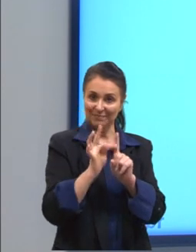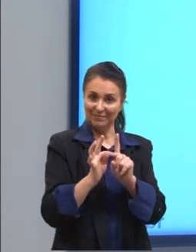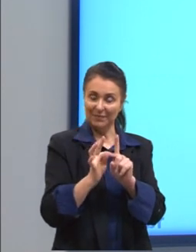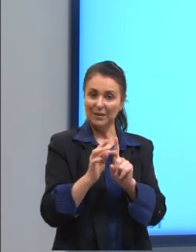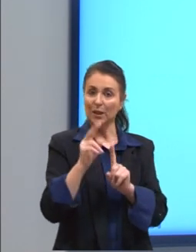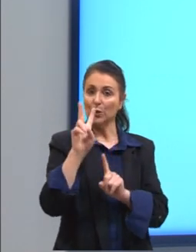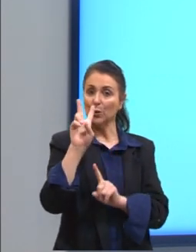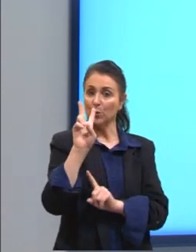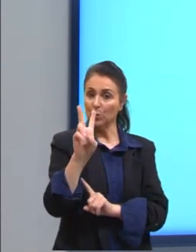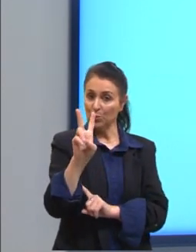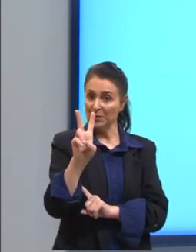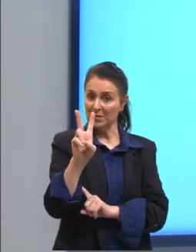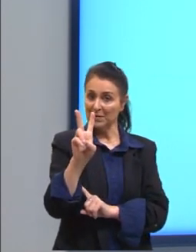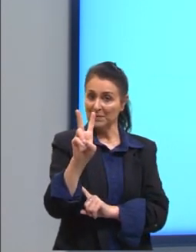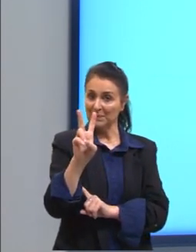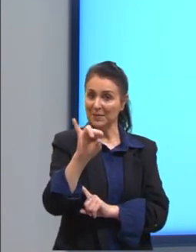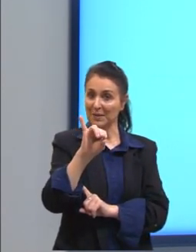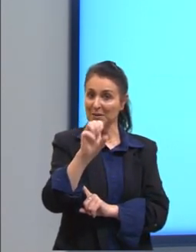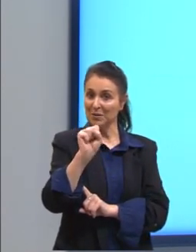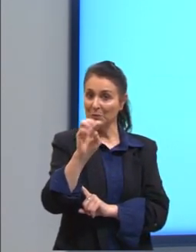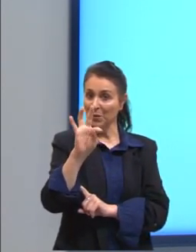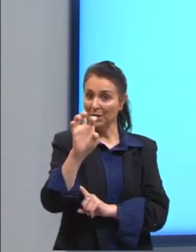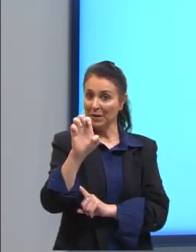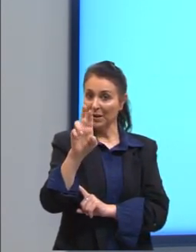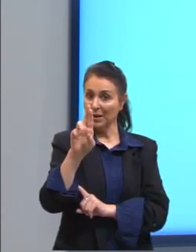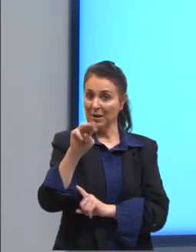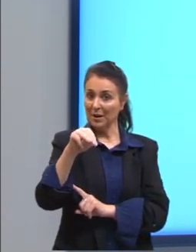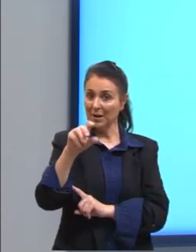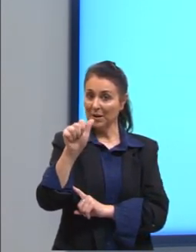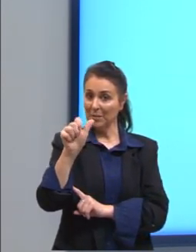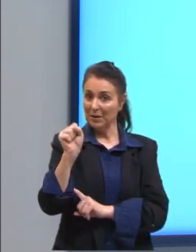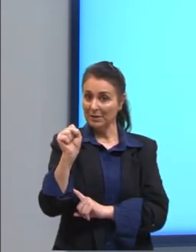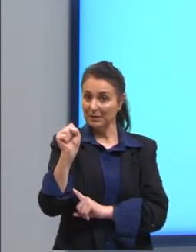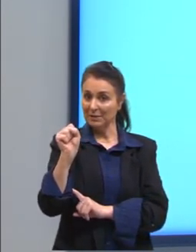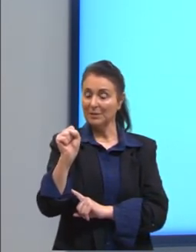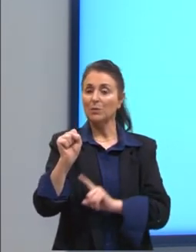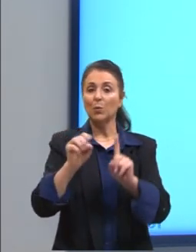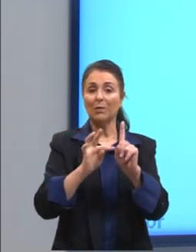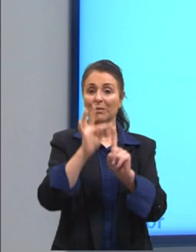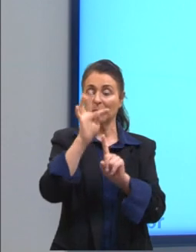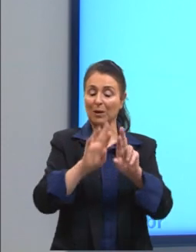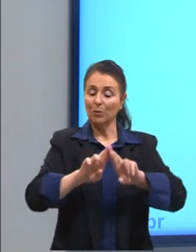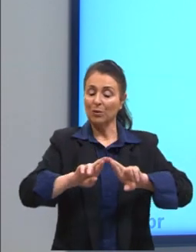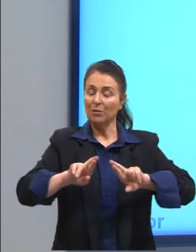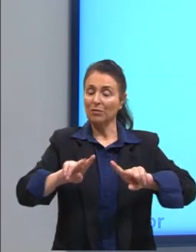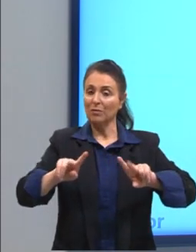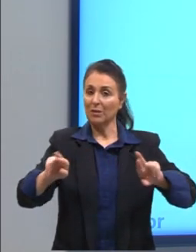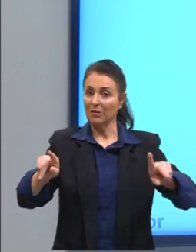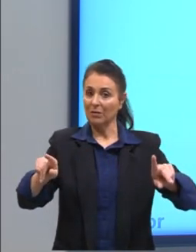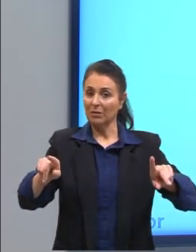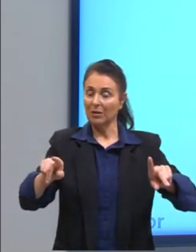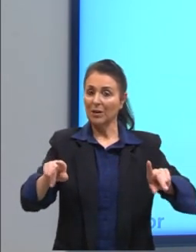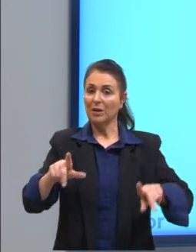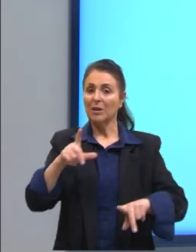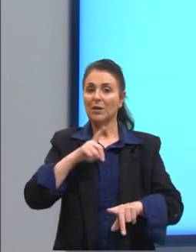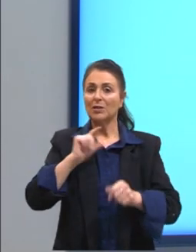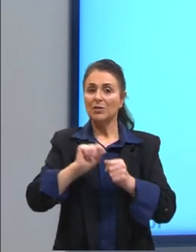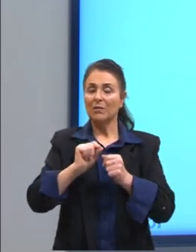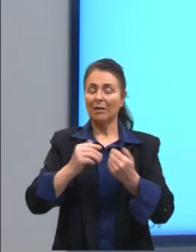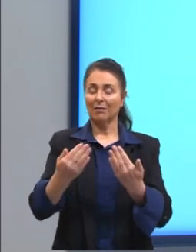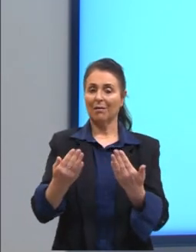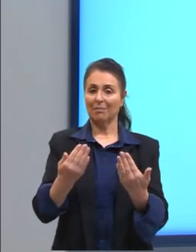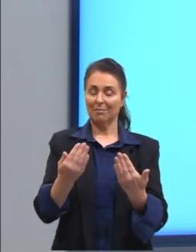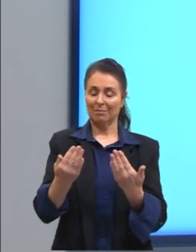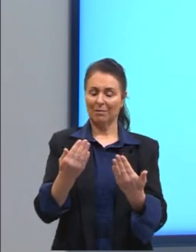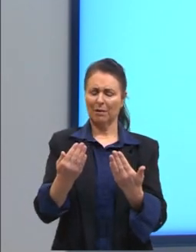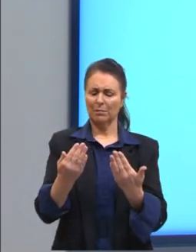tem duas isotermas aqui. Então, são temperaturas diferentes. São temperaturas diferentes. E aí a gente faz a análise